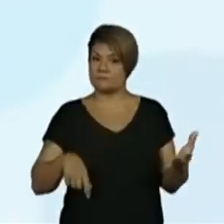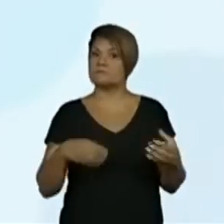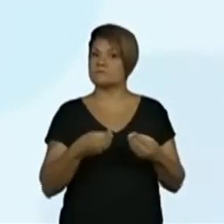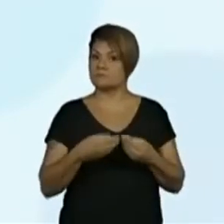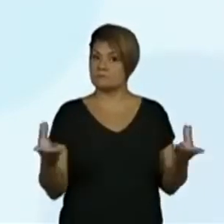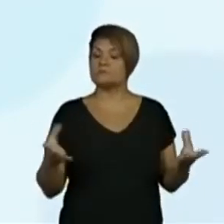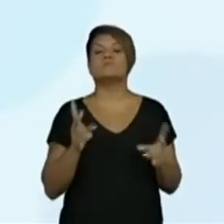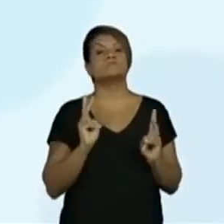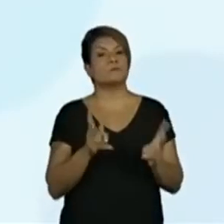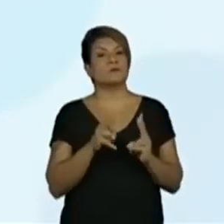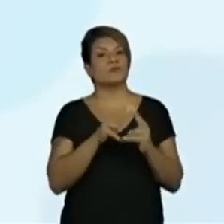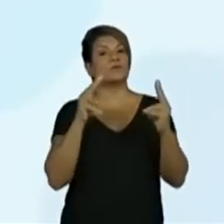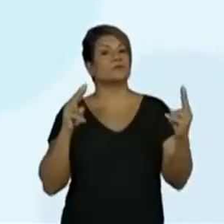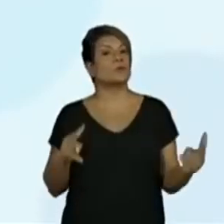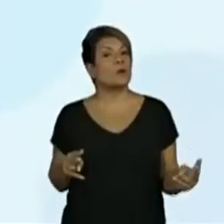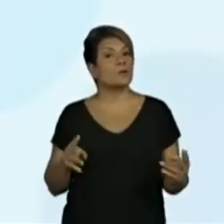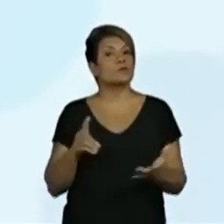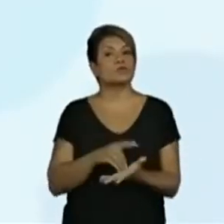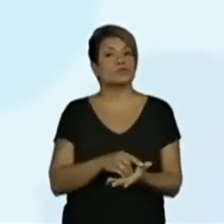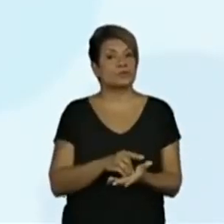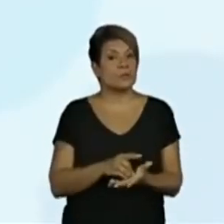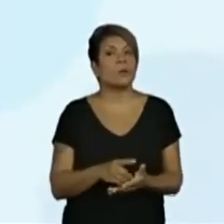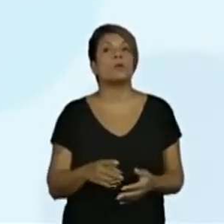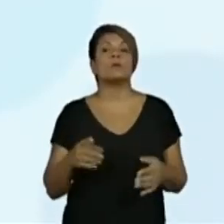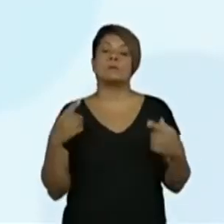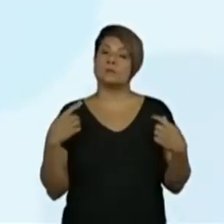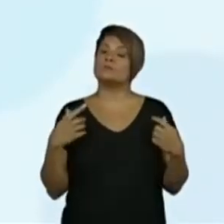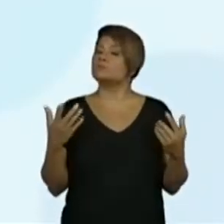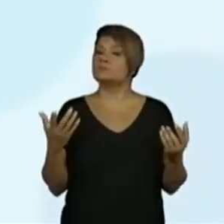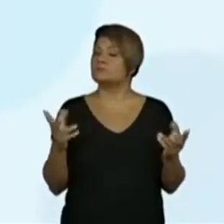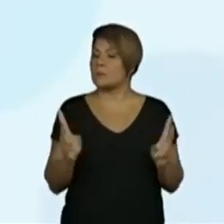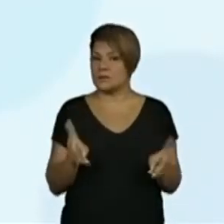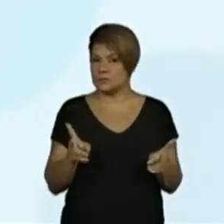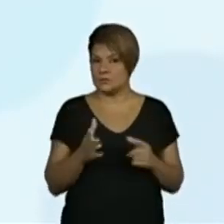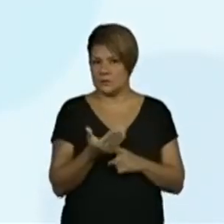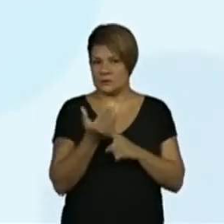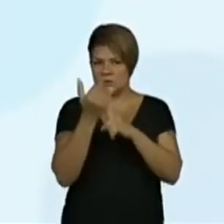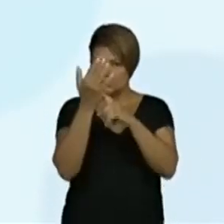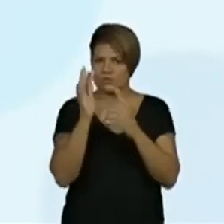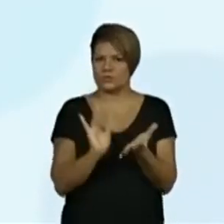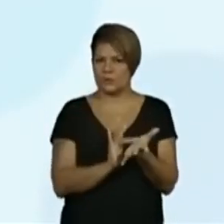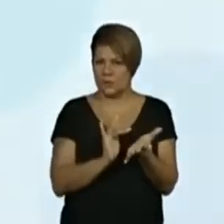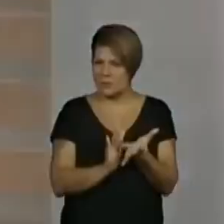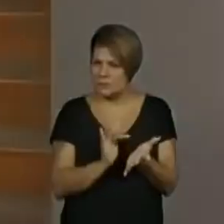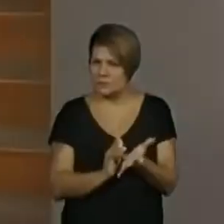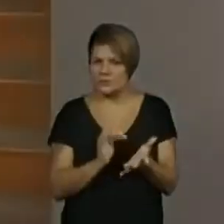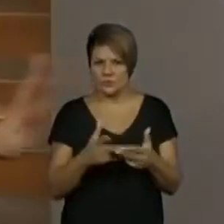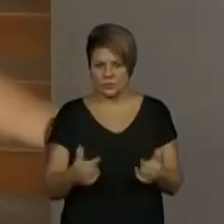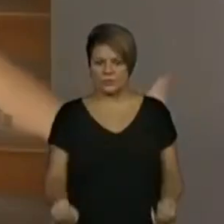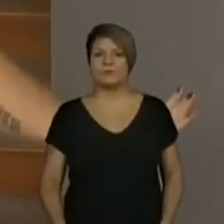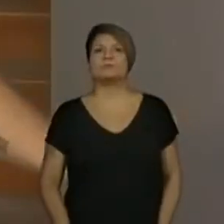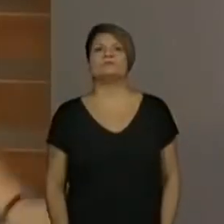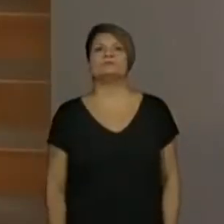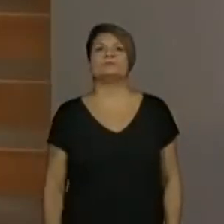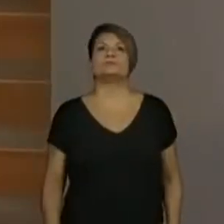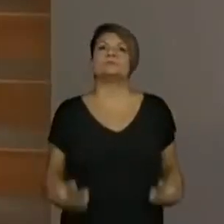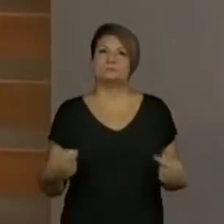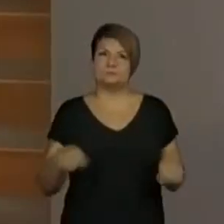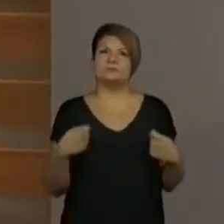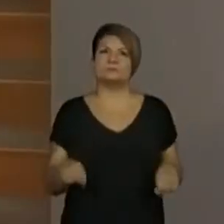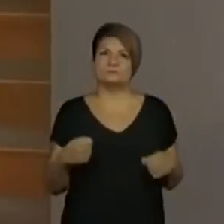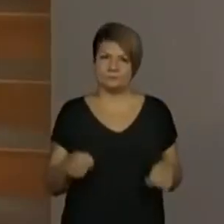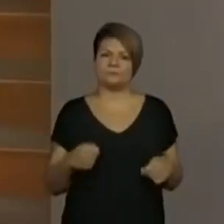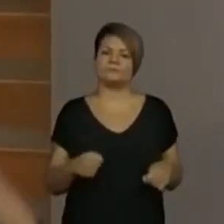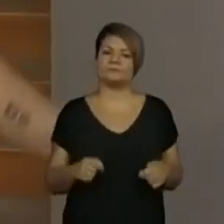virtual, mesmo quando é um livro digital, esse que a gente usa pela tecnologia no tablet ou alguma coisa. Precisa ter